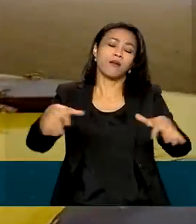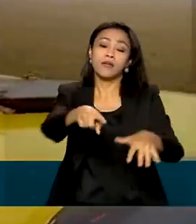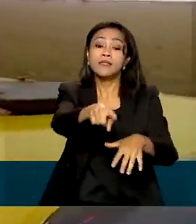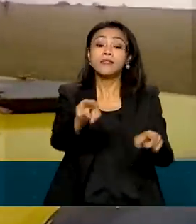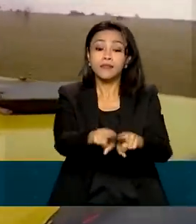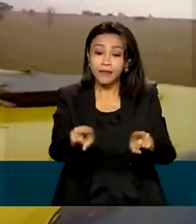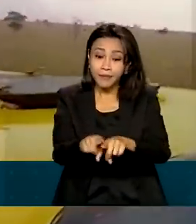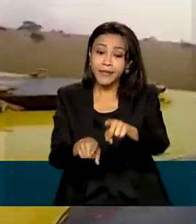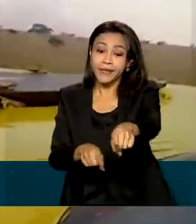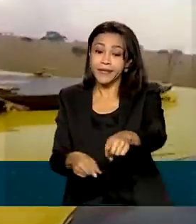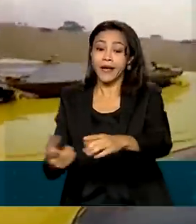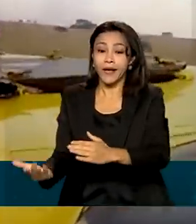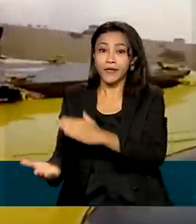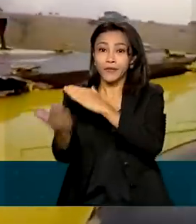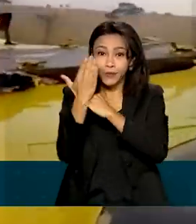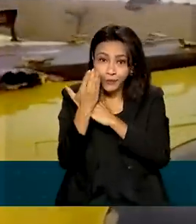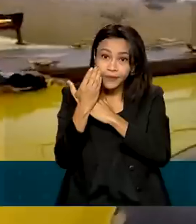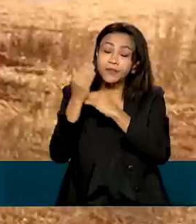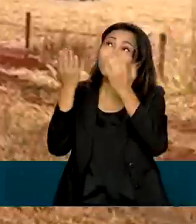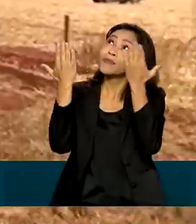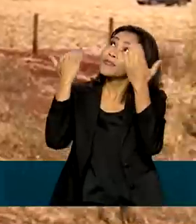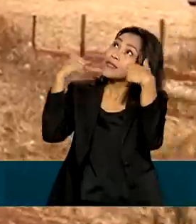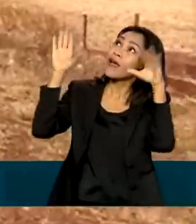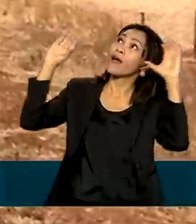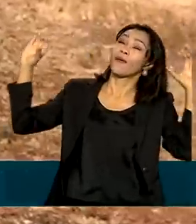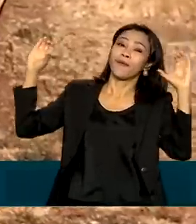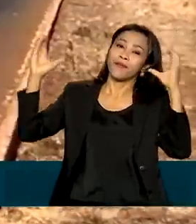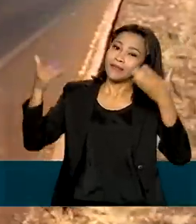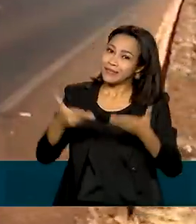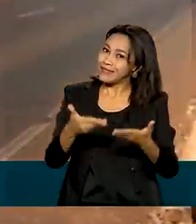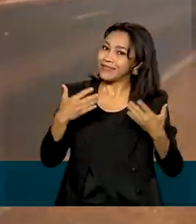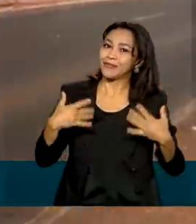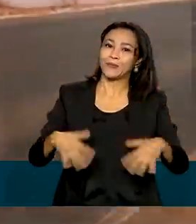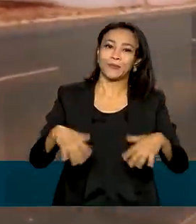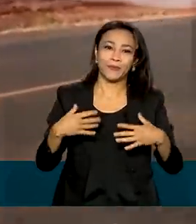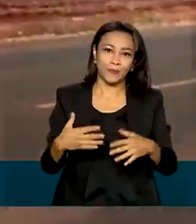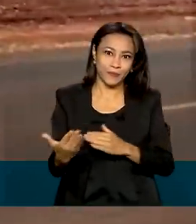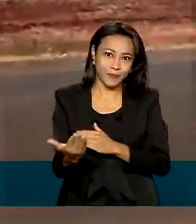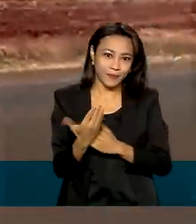casos, a ajuda que vem do céu é indispensável.